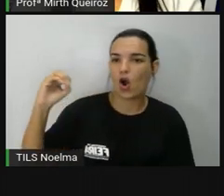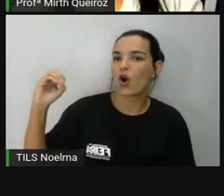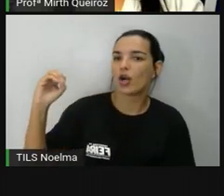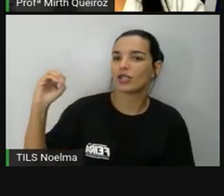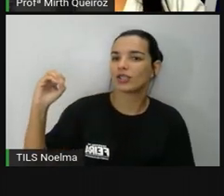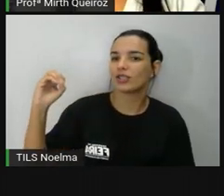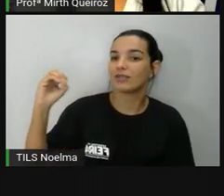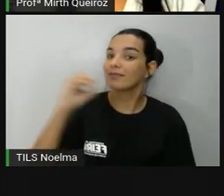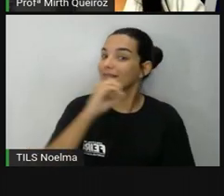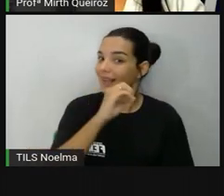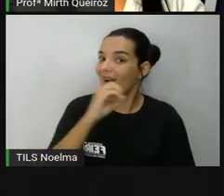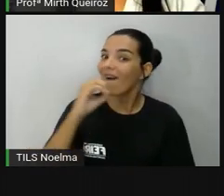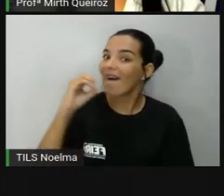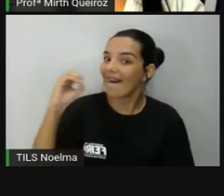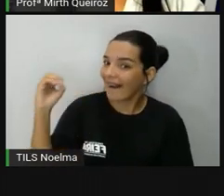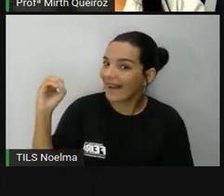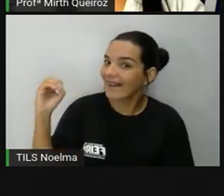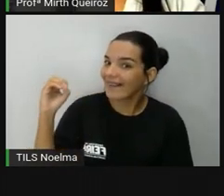leste ou oeste?